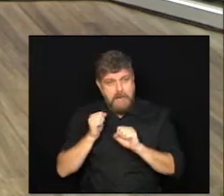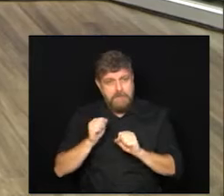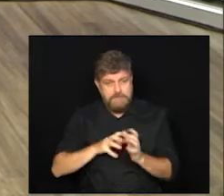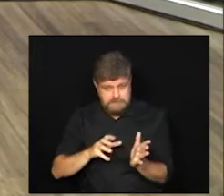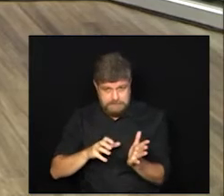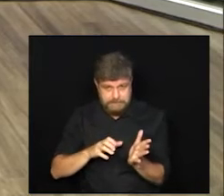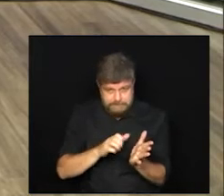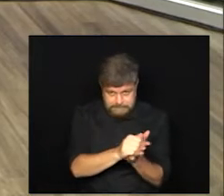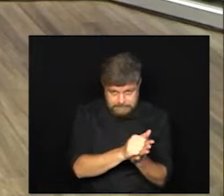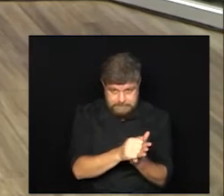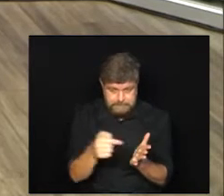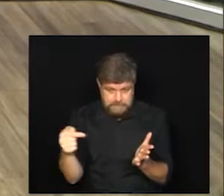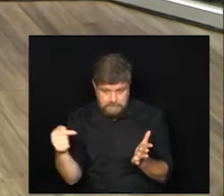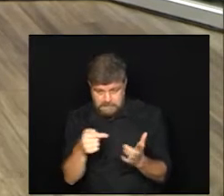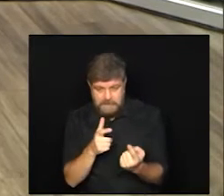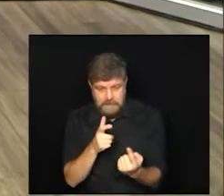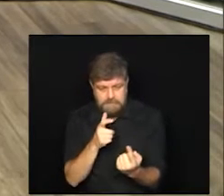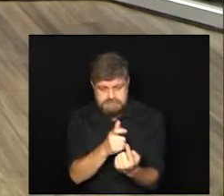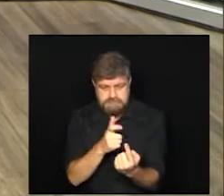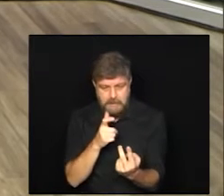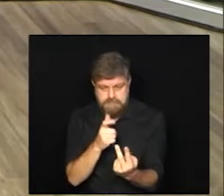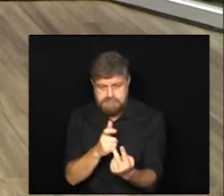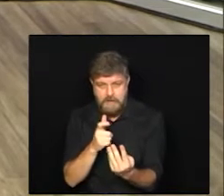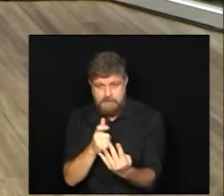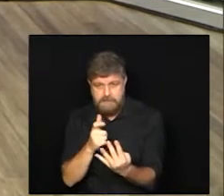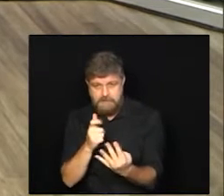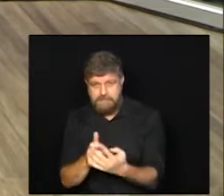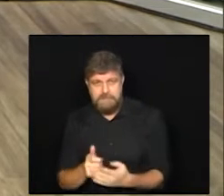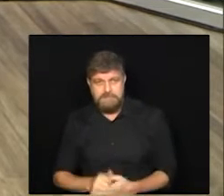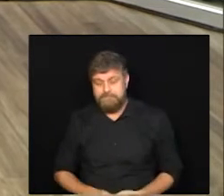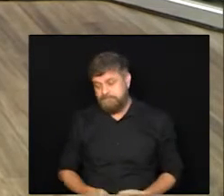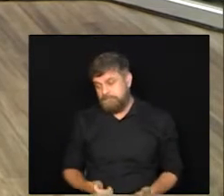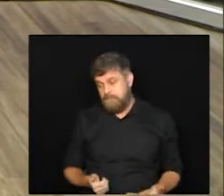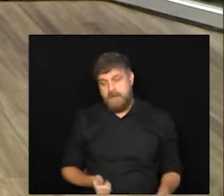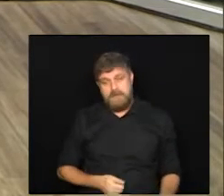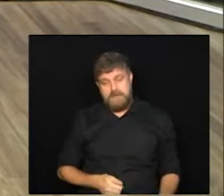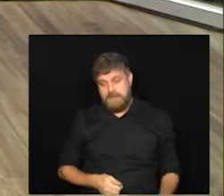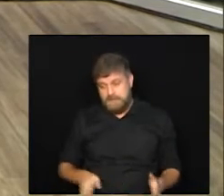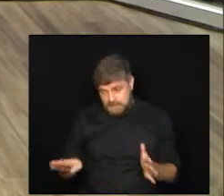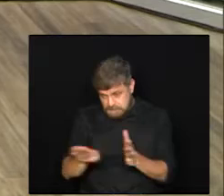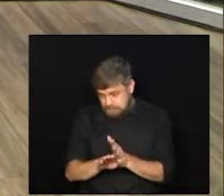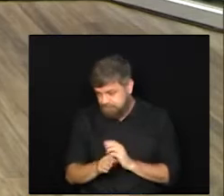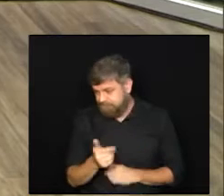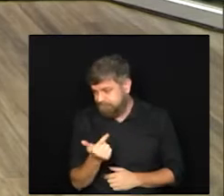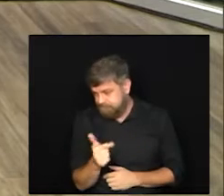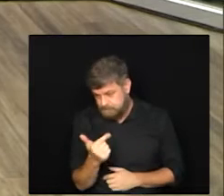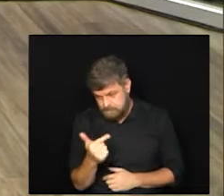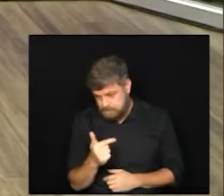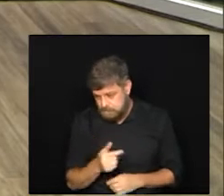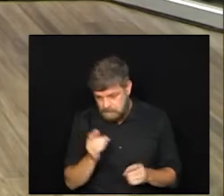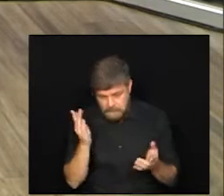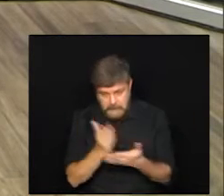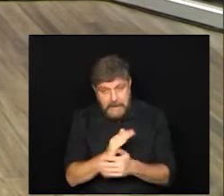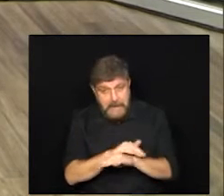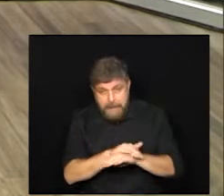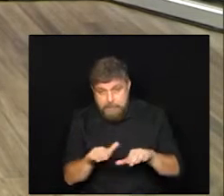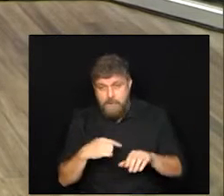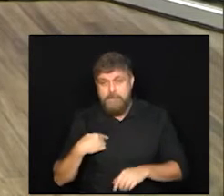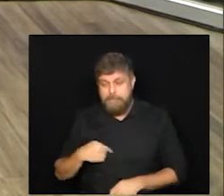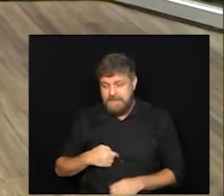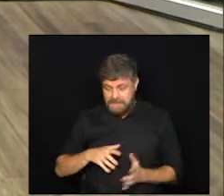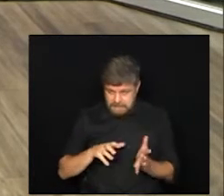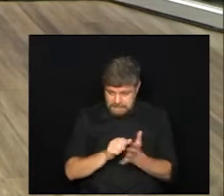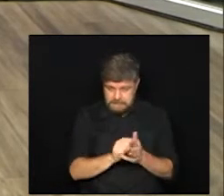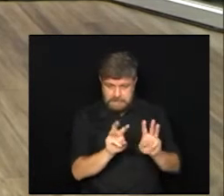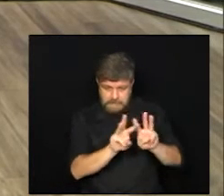cadastro para serem imunizadas neste momento as doses acabaram como nós vimos há pouco mas você sempre vai entrar no